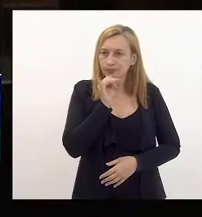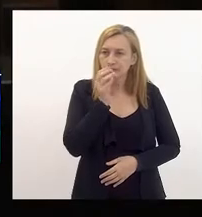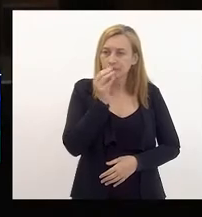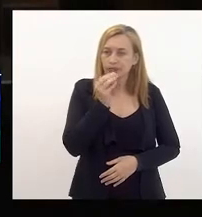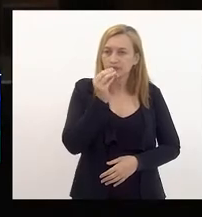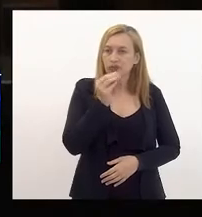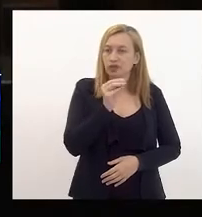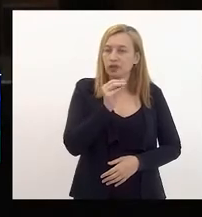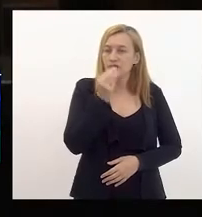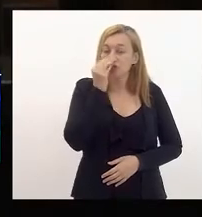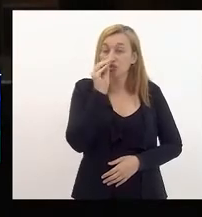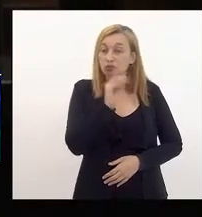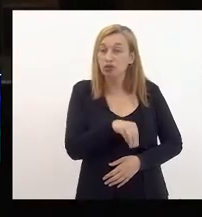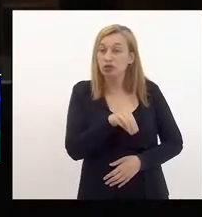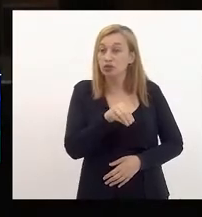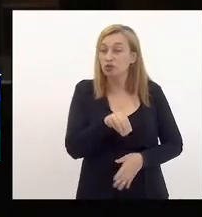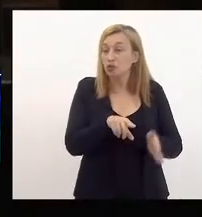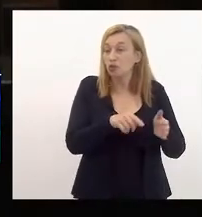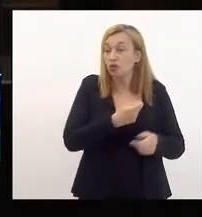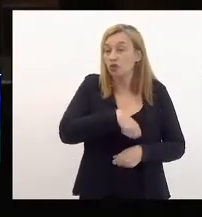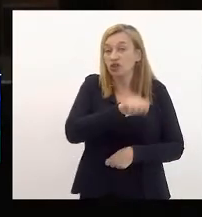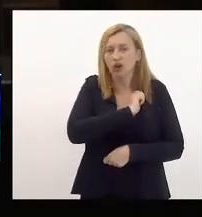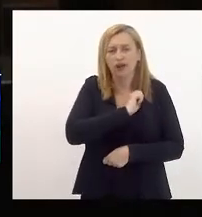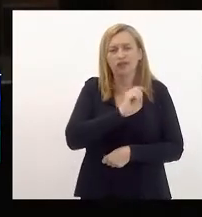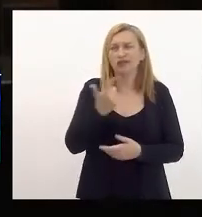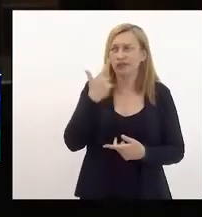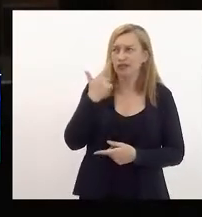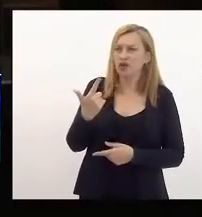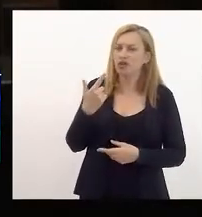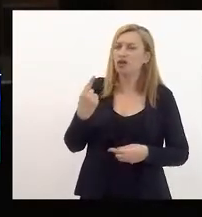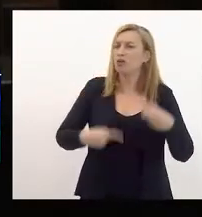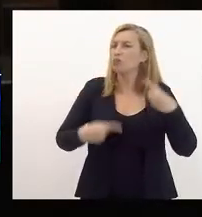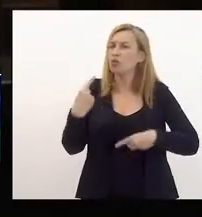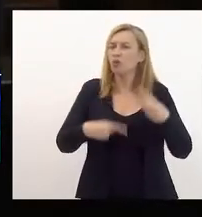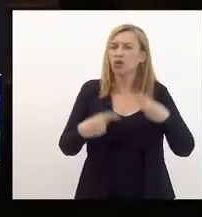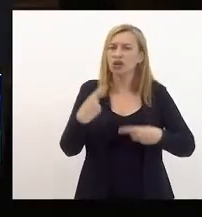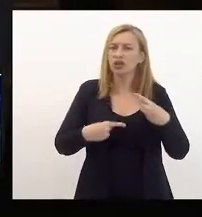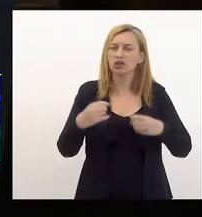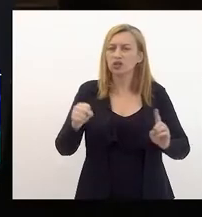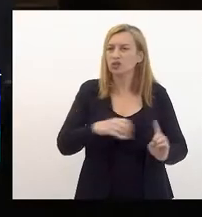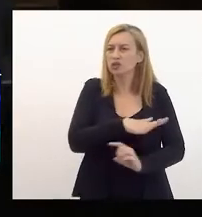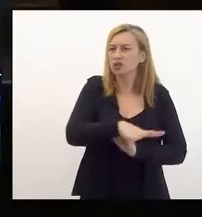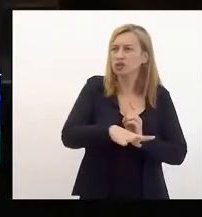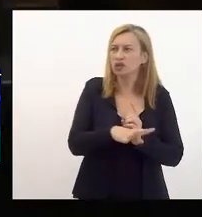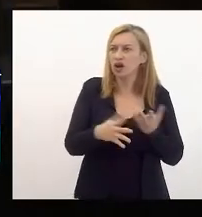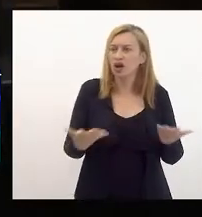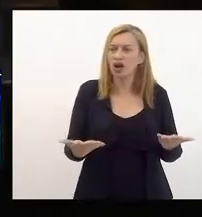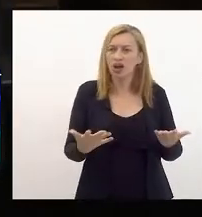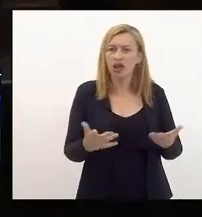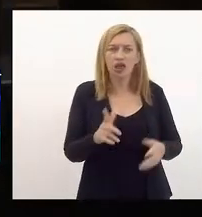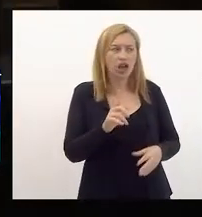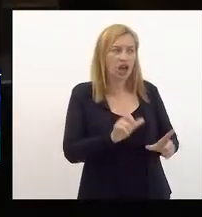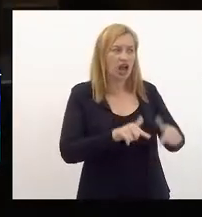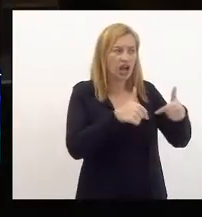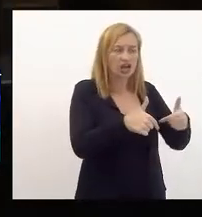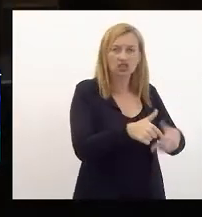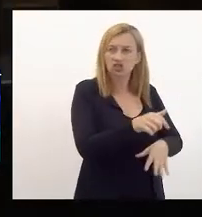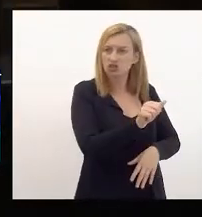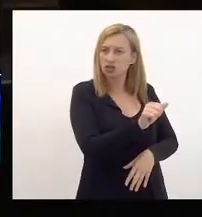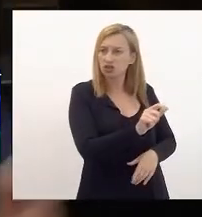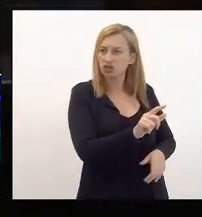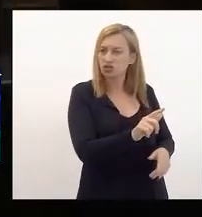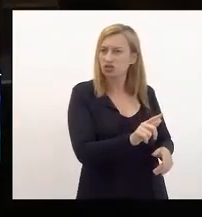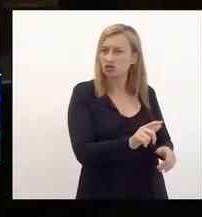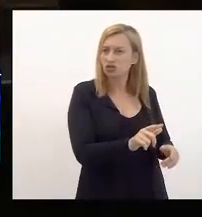a gente vê, quando se trata de políticas de caráter social, o tratamento é de uma forma. Para concluir,